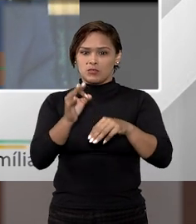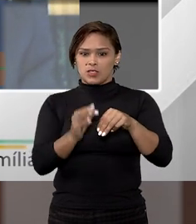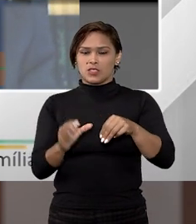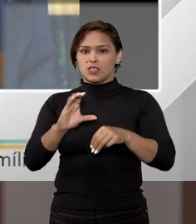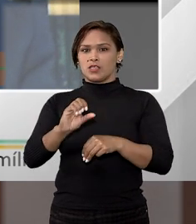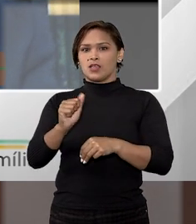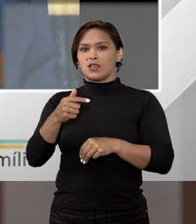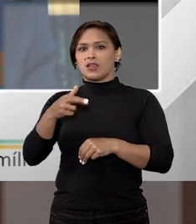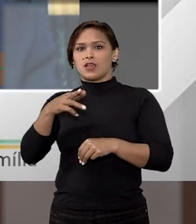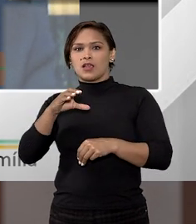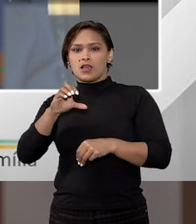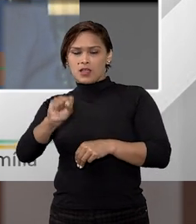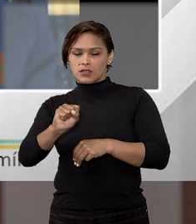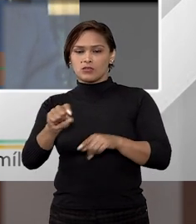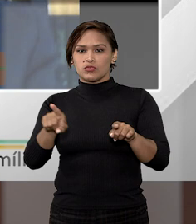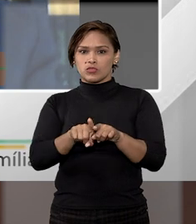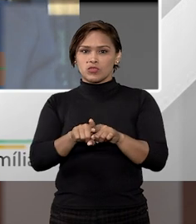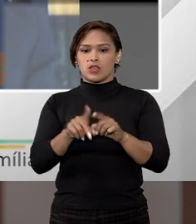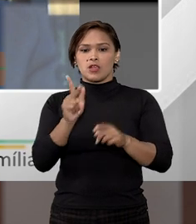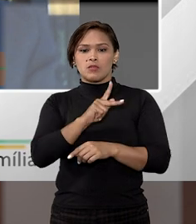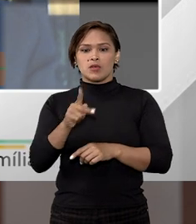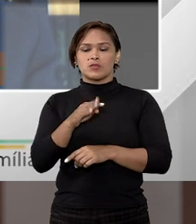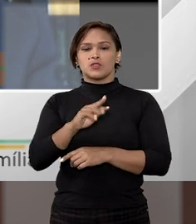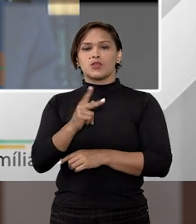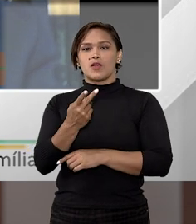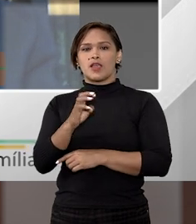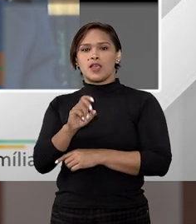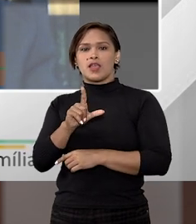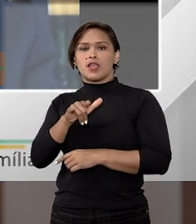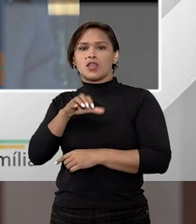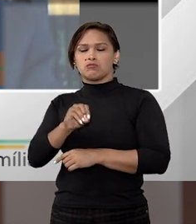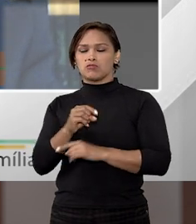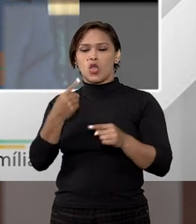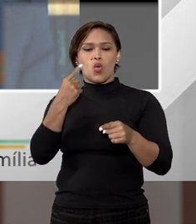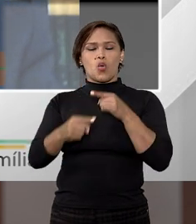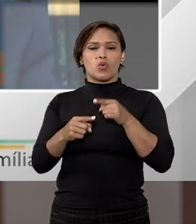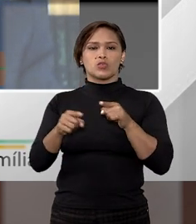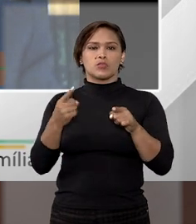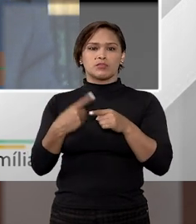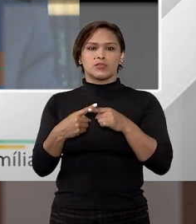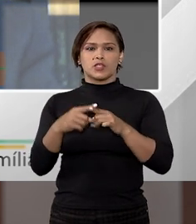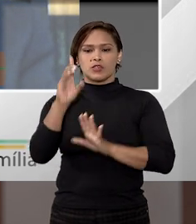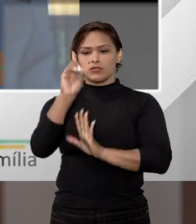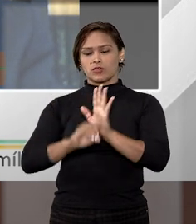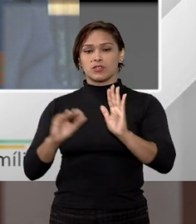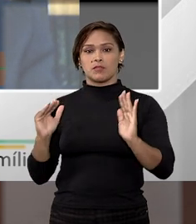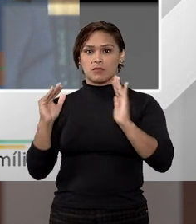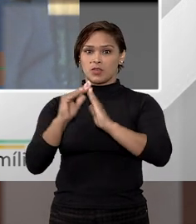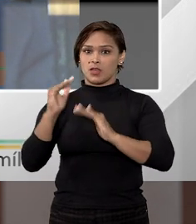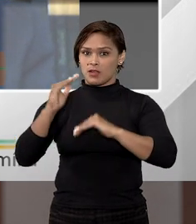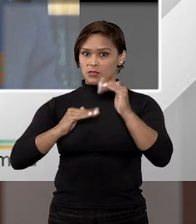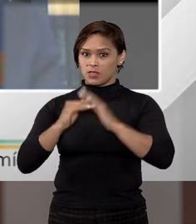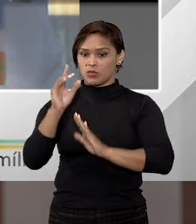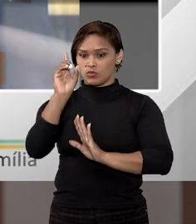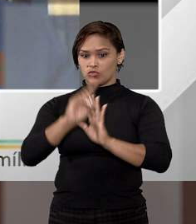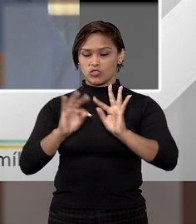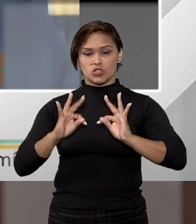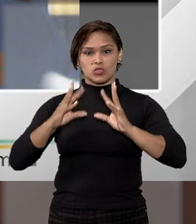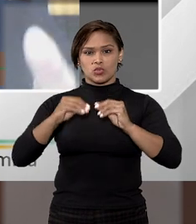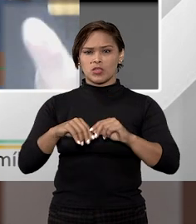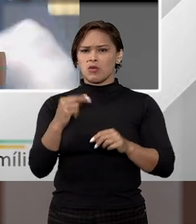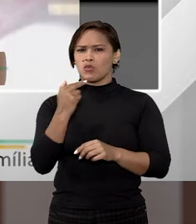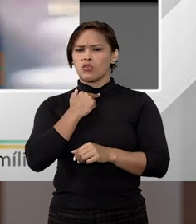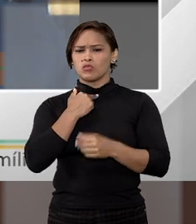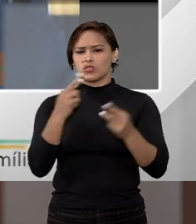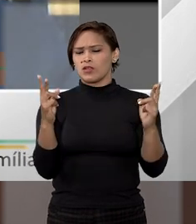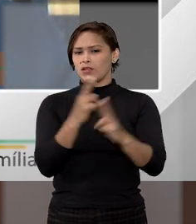ministro Carlos Veloso, mas o professor Eros Grau, por exemplo, discordou na época dizendo que o direito à moradia era praticamente um direito absoluto